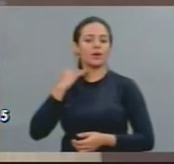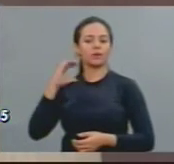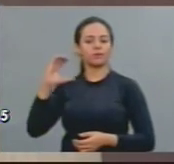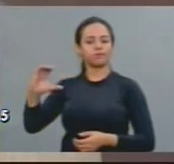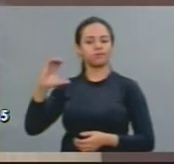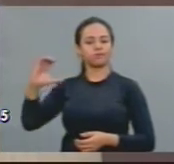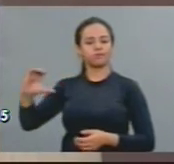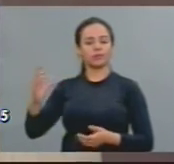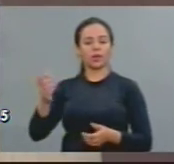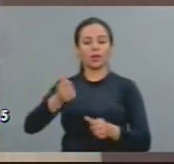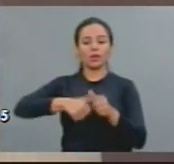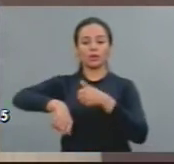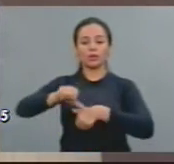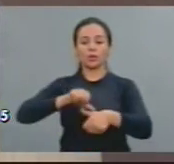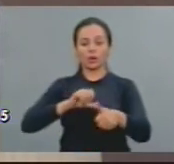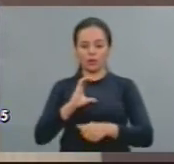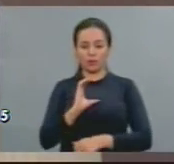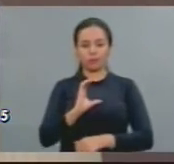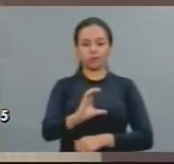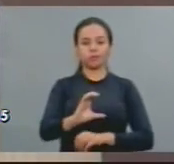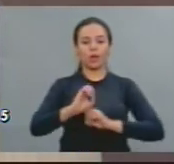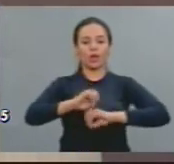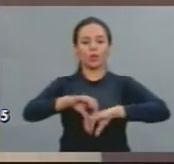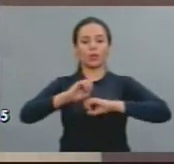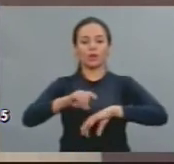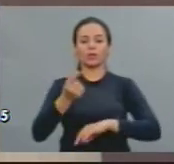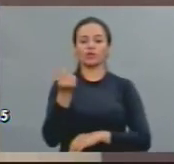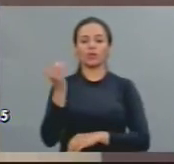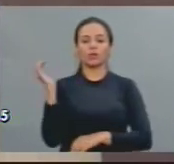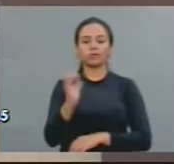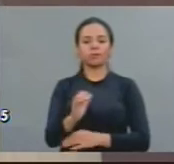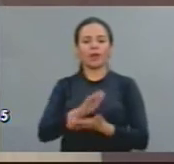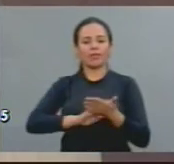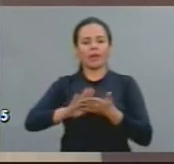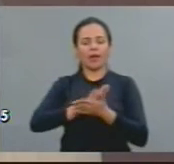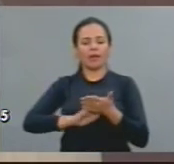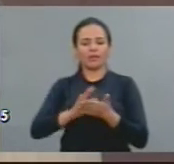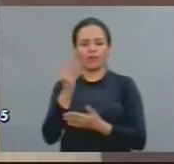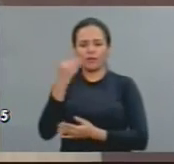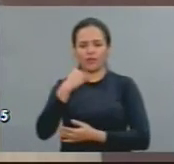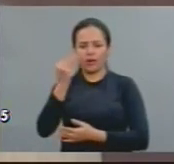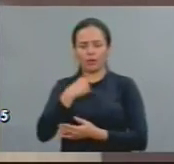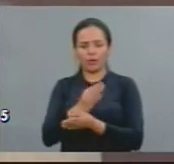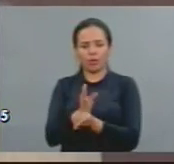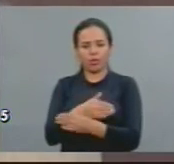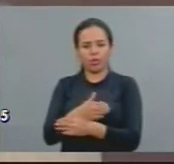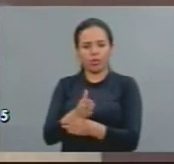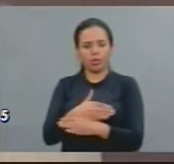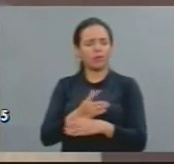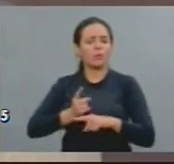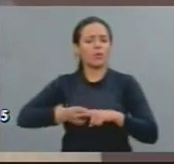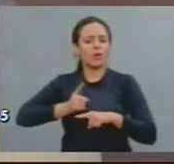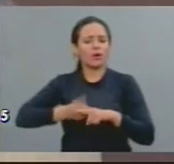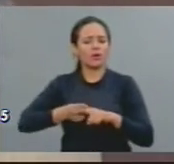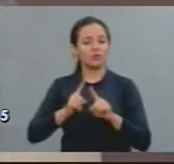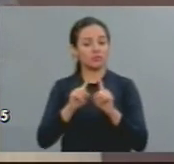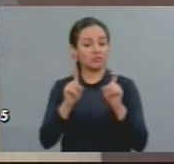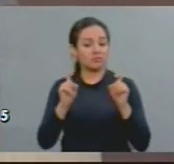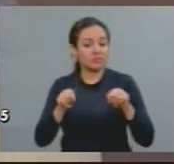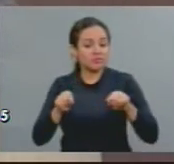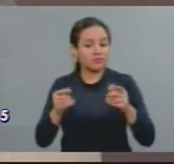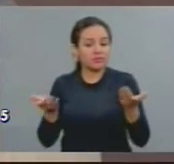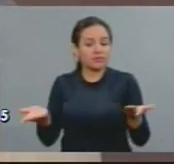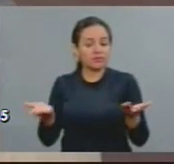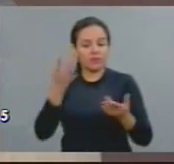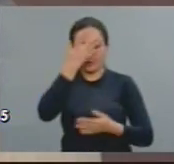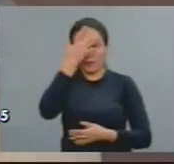E por que que a educação das nossas crianças, adolescentes e jovens, por que aqueles que optaram por trabalhar